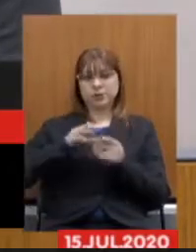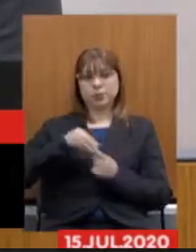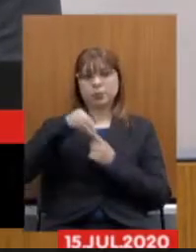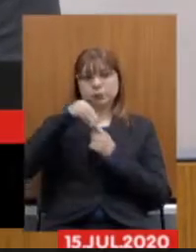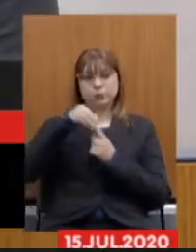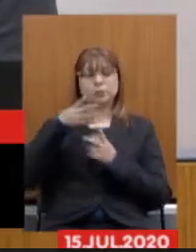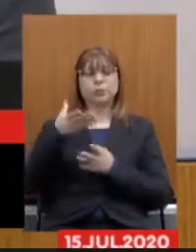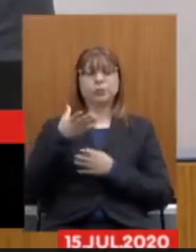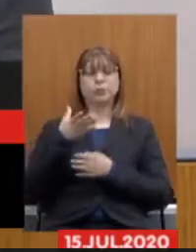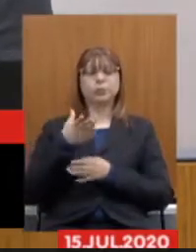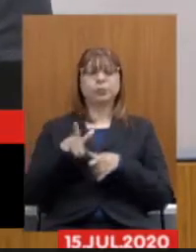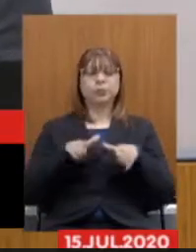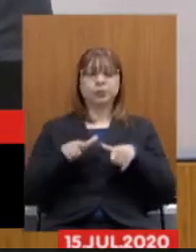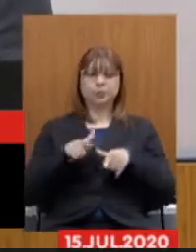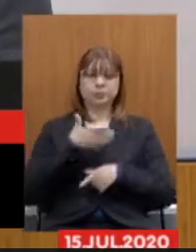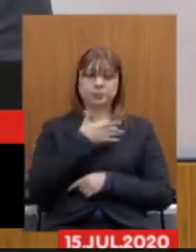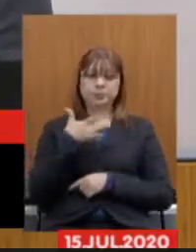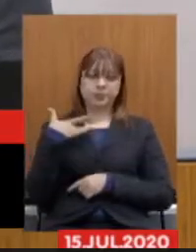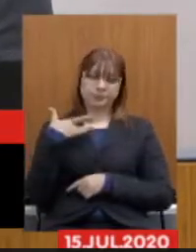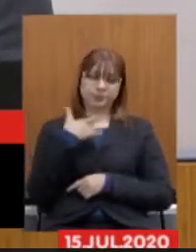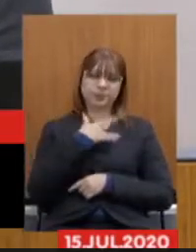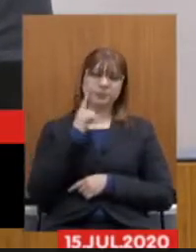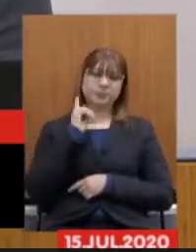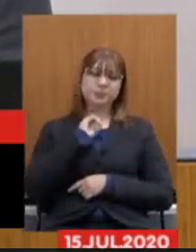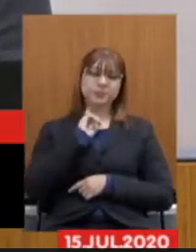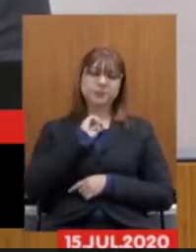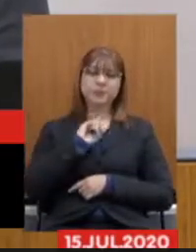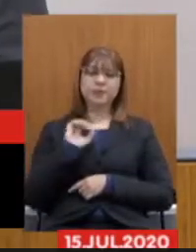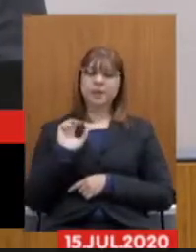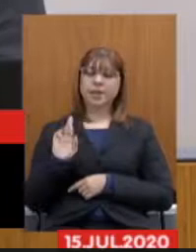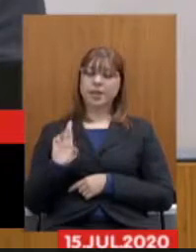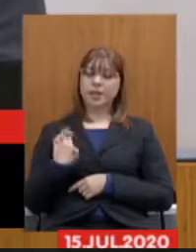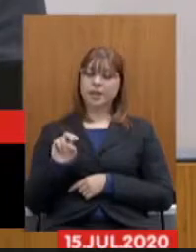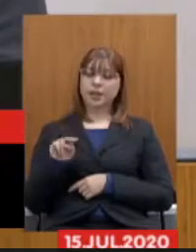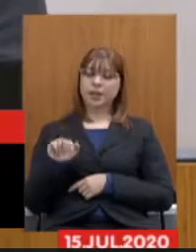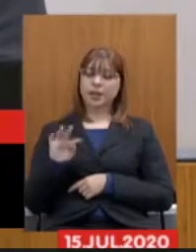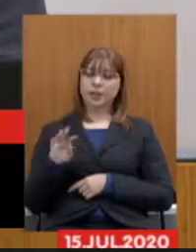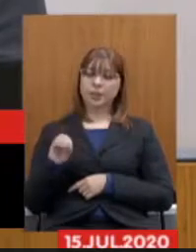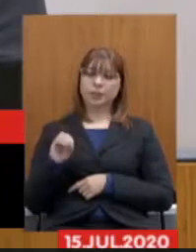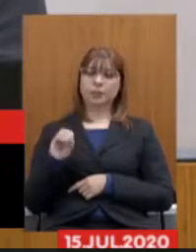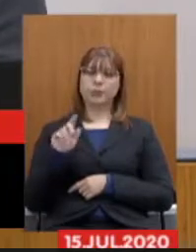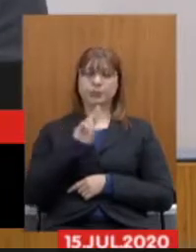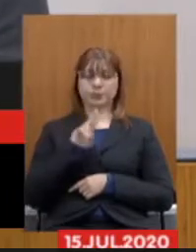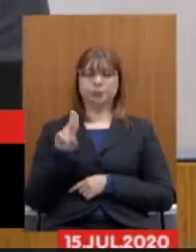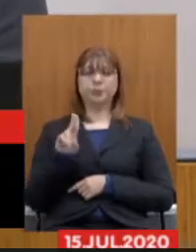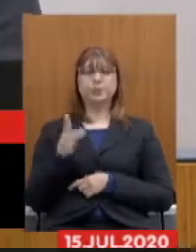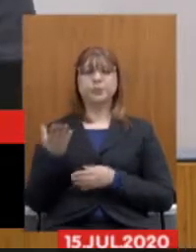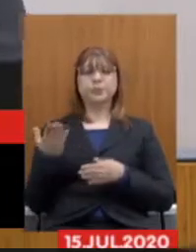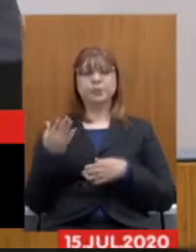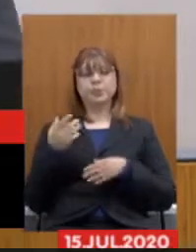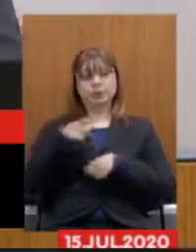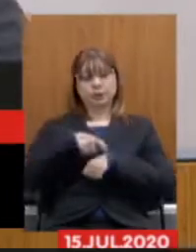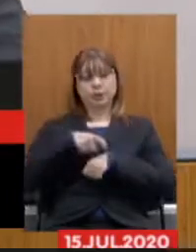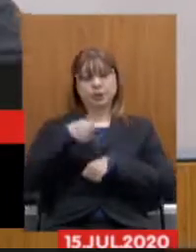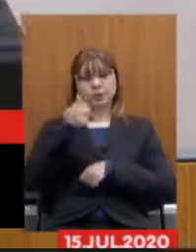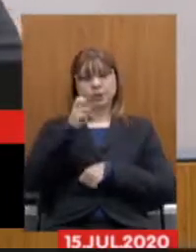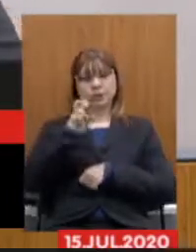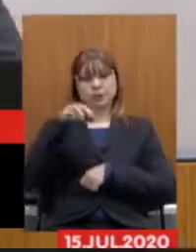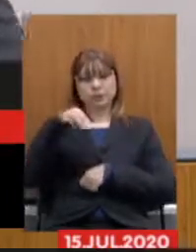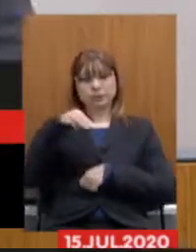trabalhadores da saúde de Minas Gerais senhor Renato Almeida de Barros que desporá de 15 minutos para sua